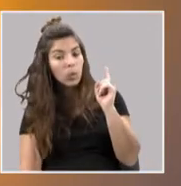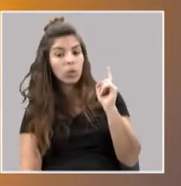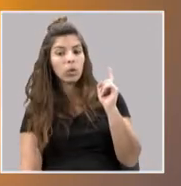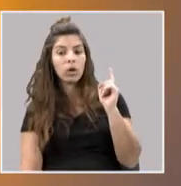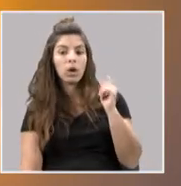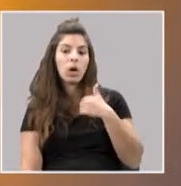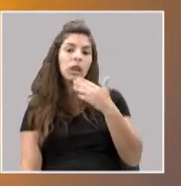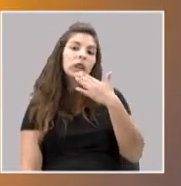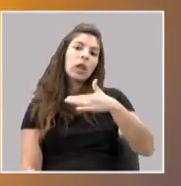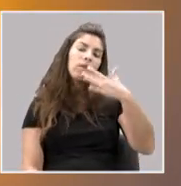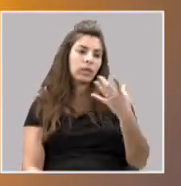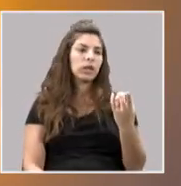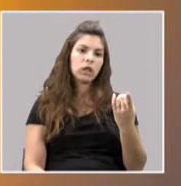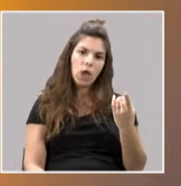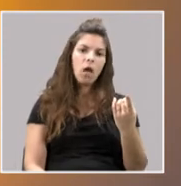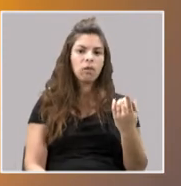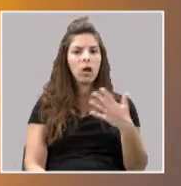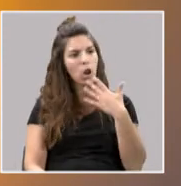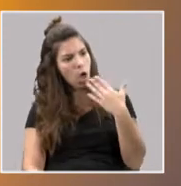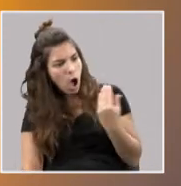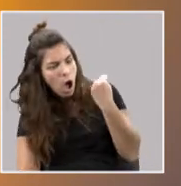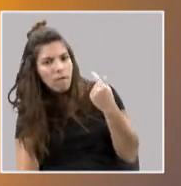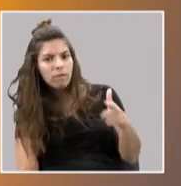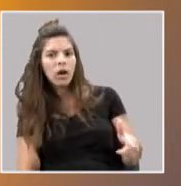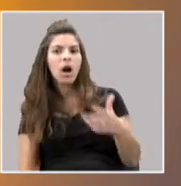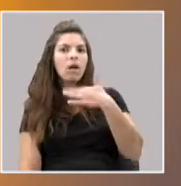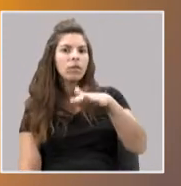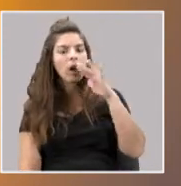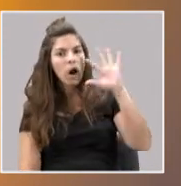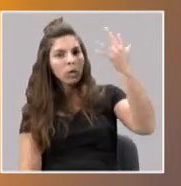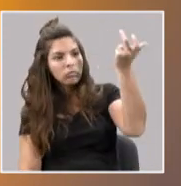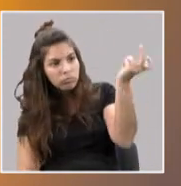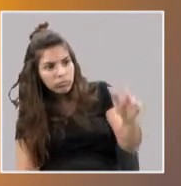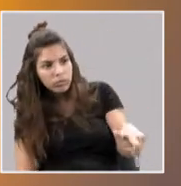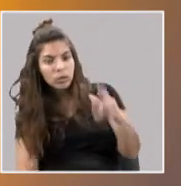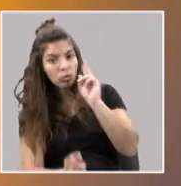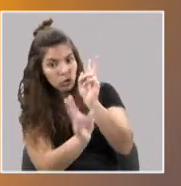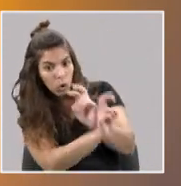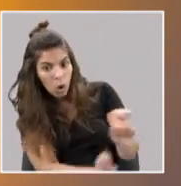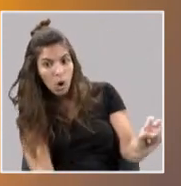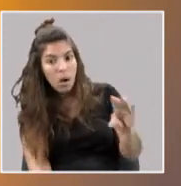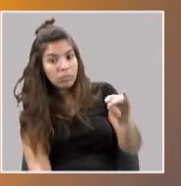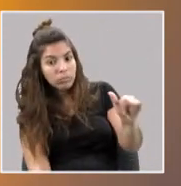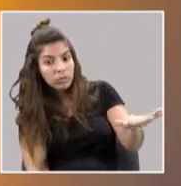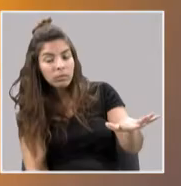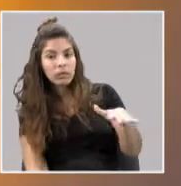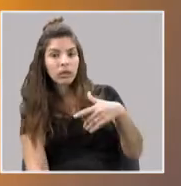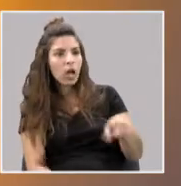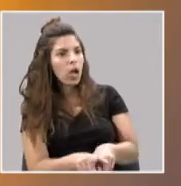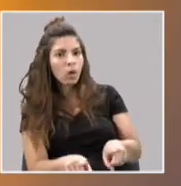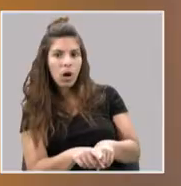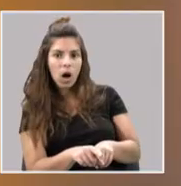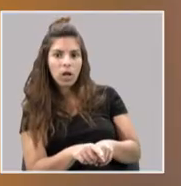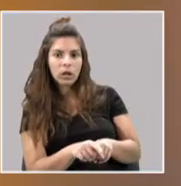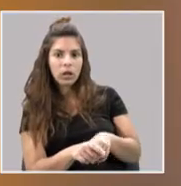Eu, na altura, tinha 19 anos, portanto, não é uma grande diferença, mas tu és nova. Se acontecer alguma coisa, se te descobrirem, se descobrirem a tua localização, tu estás